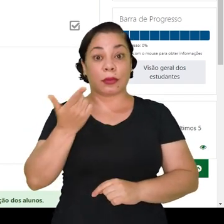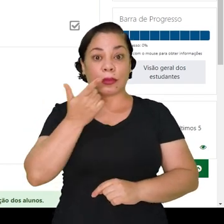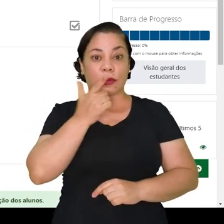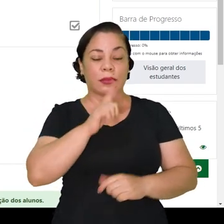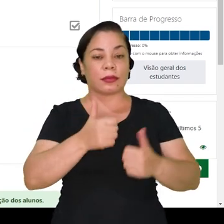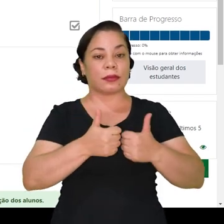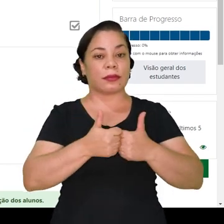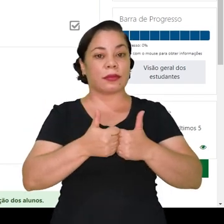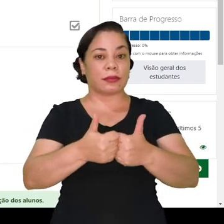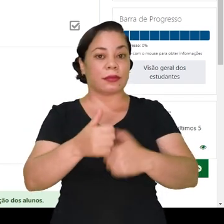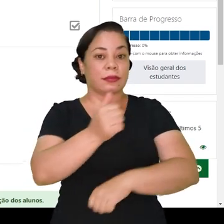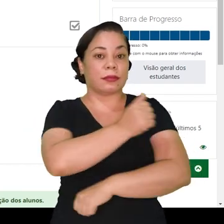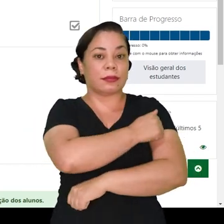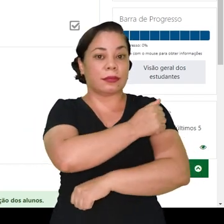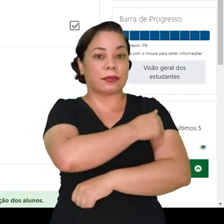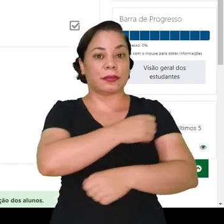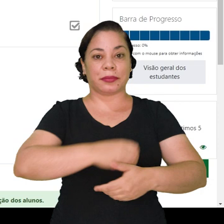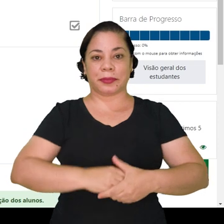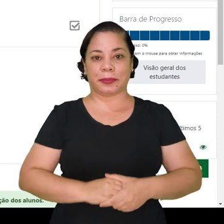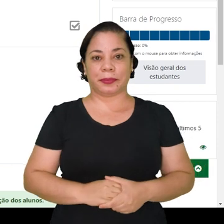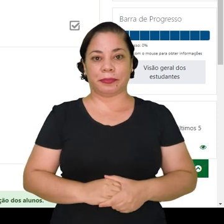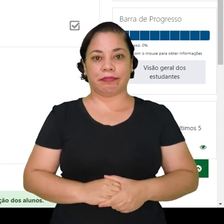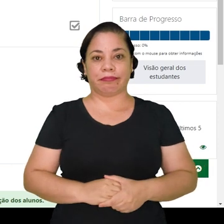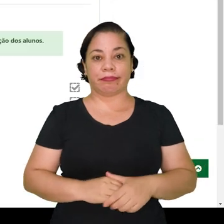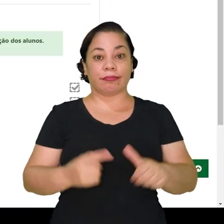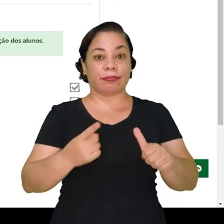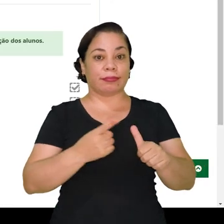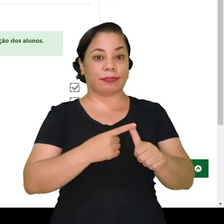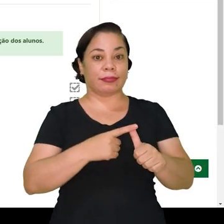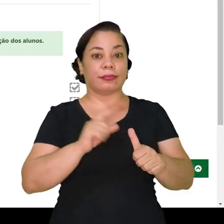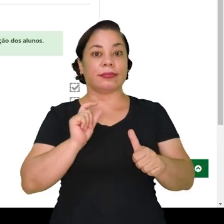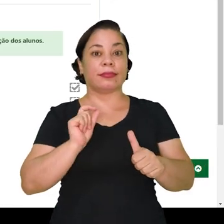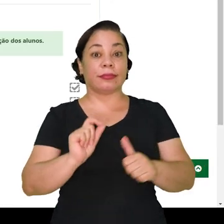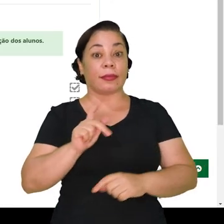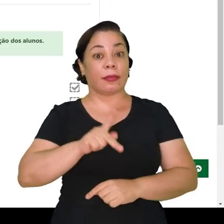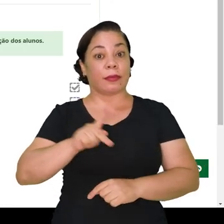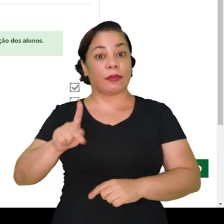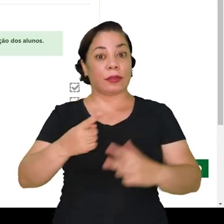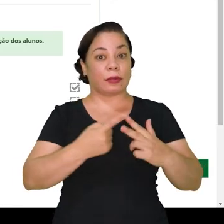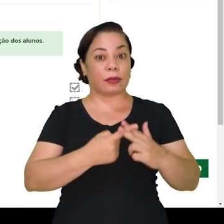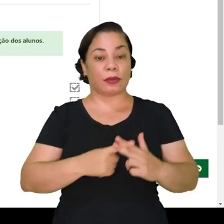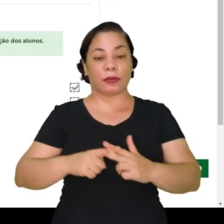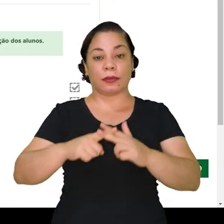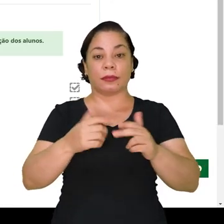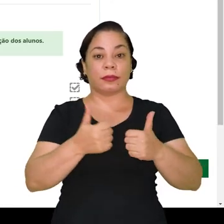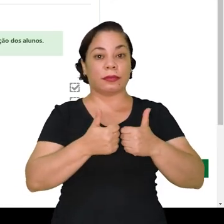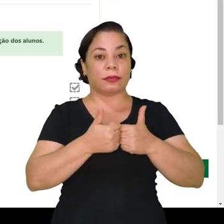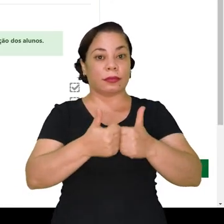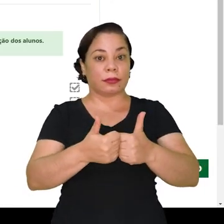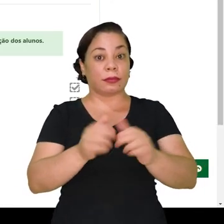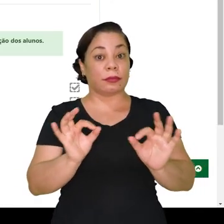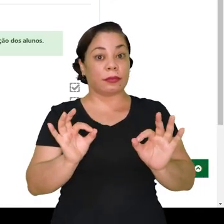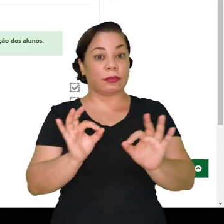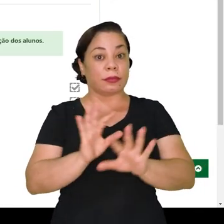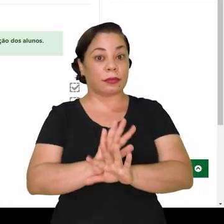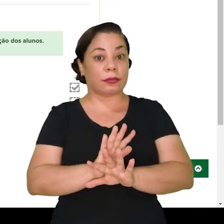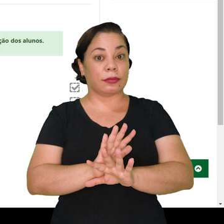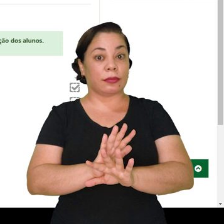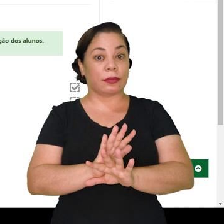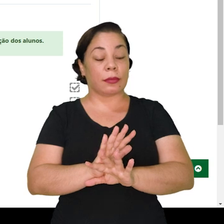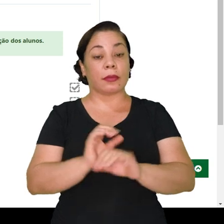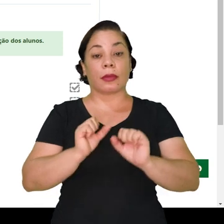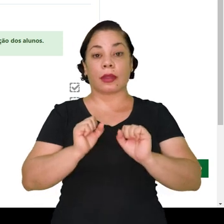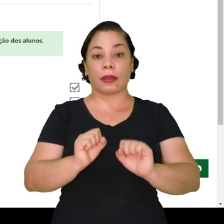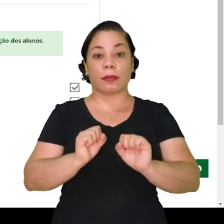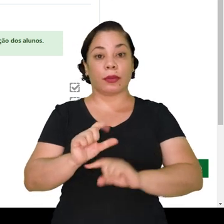útil para que você consiga acompanhar o seu aluno. Primeiramente, quando o professor configura o acompanhamento de